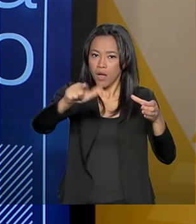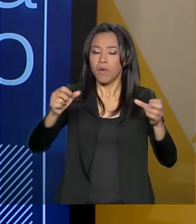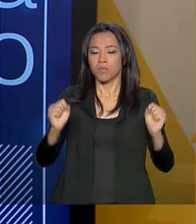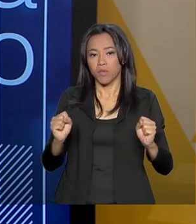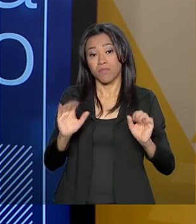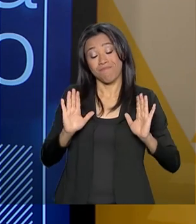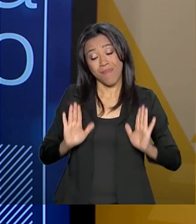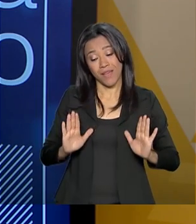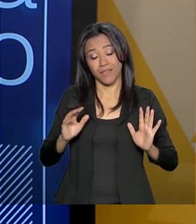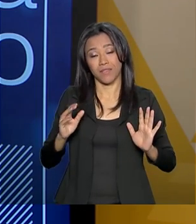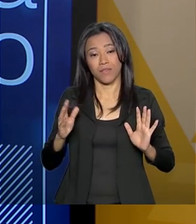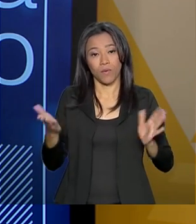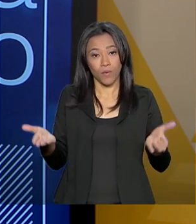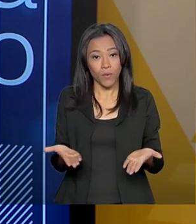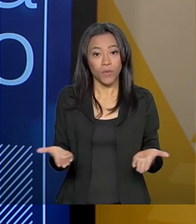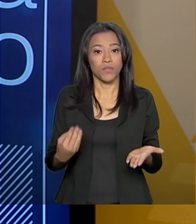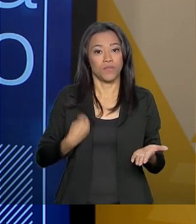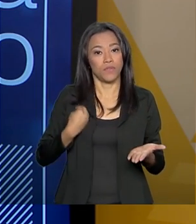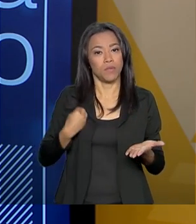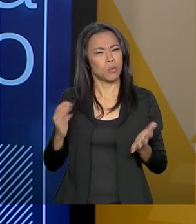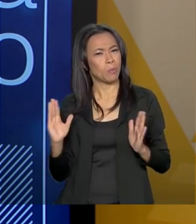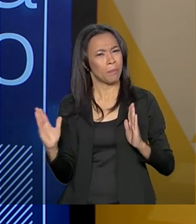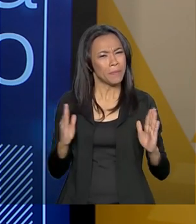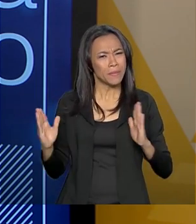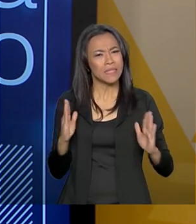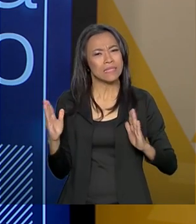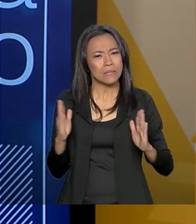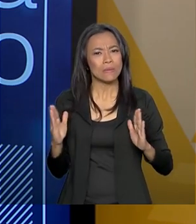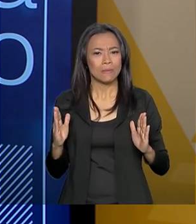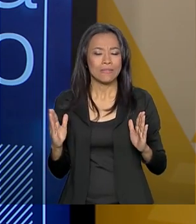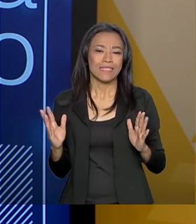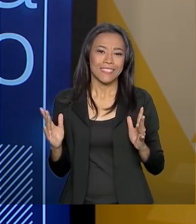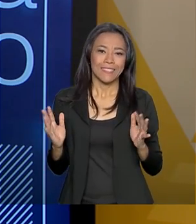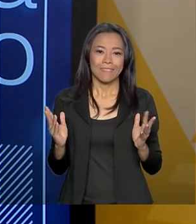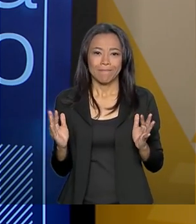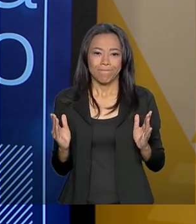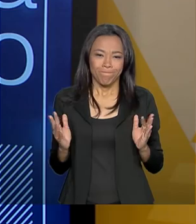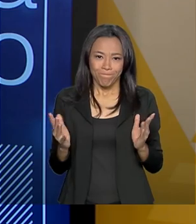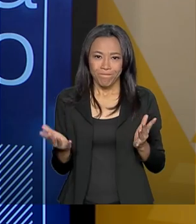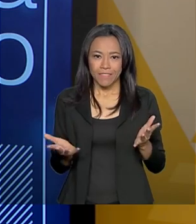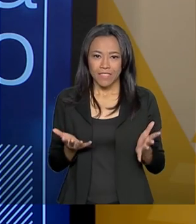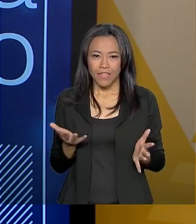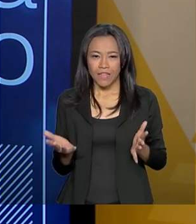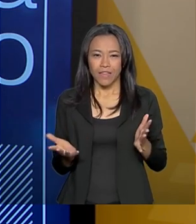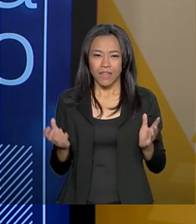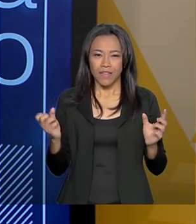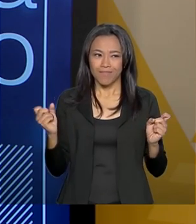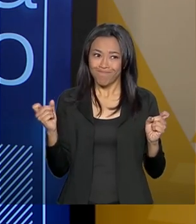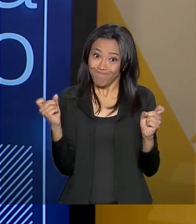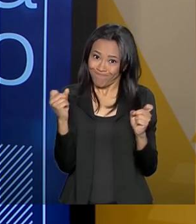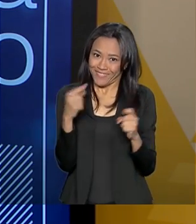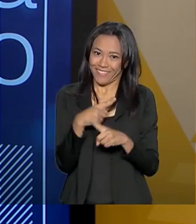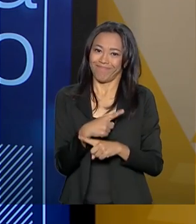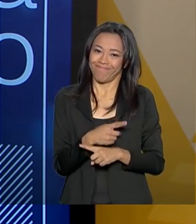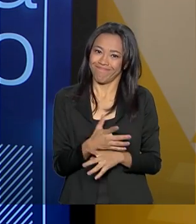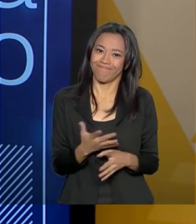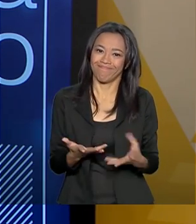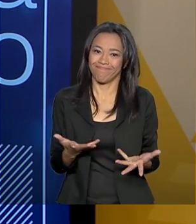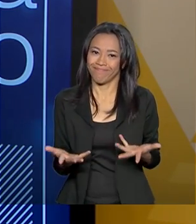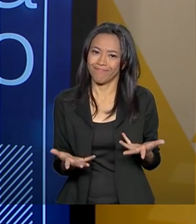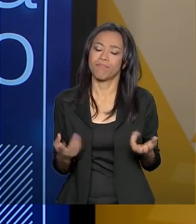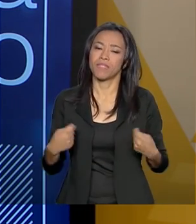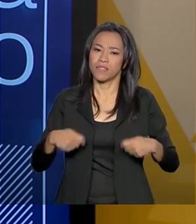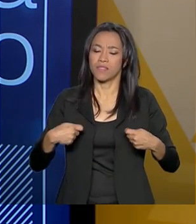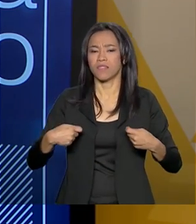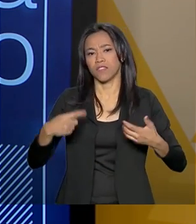bastante complicado, que precisamos de uma série de